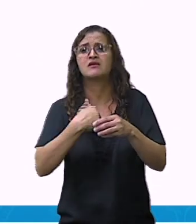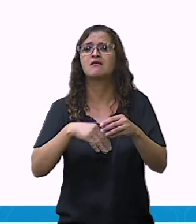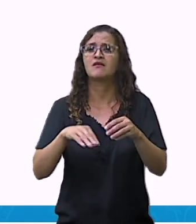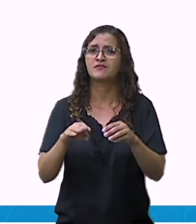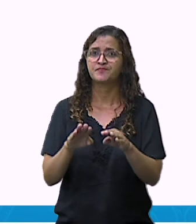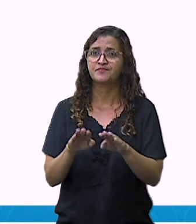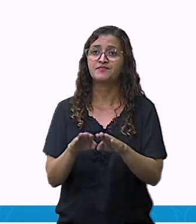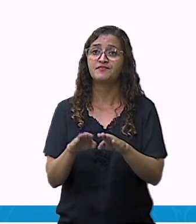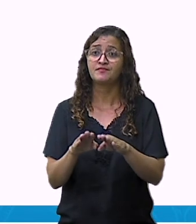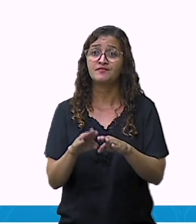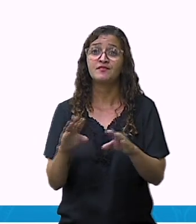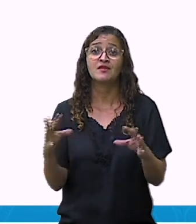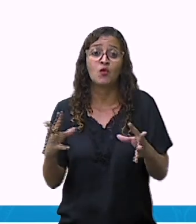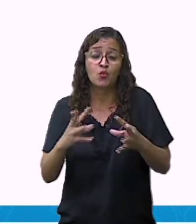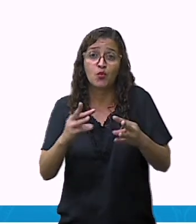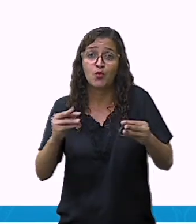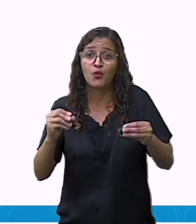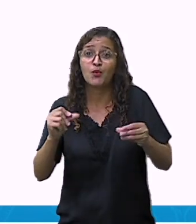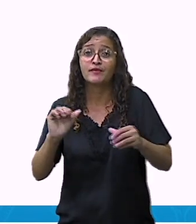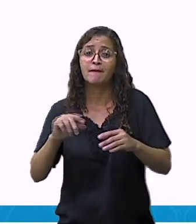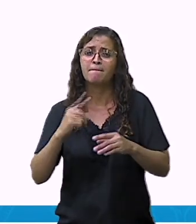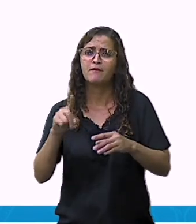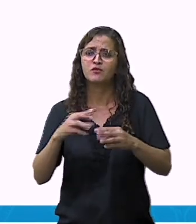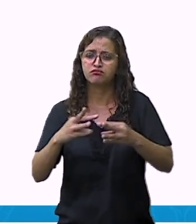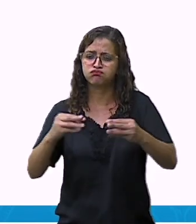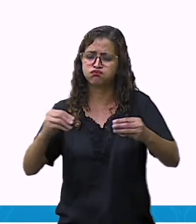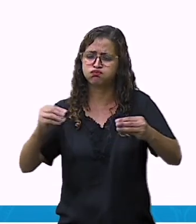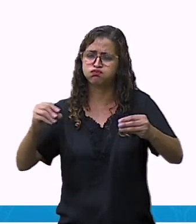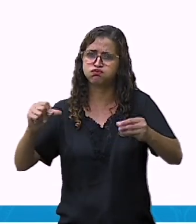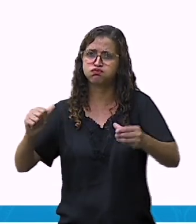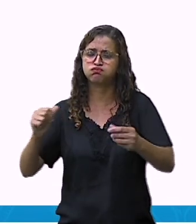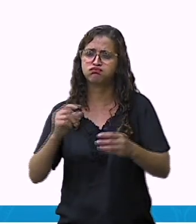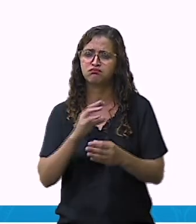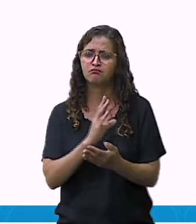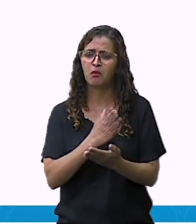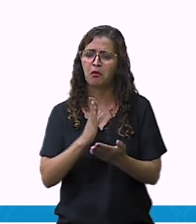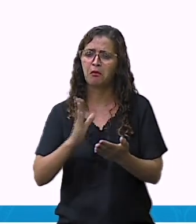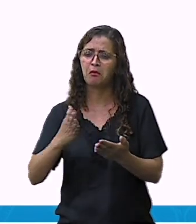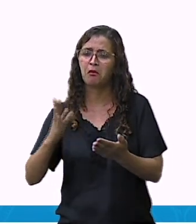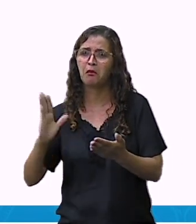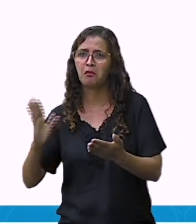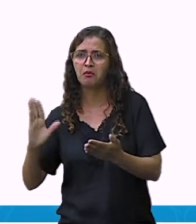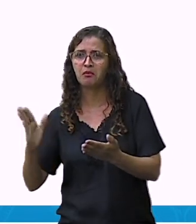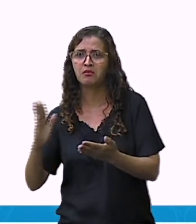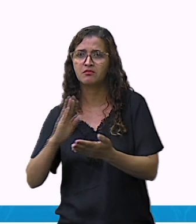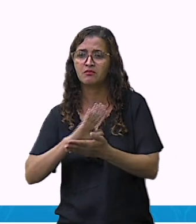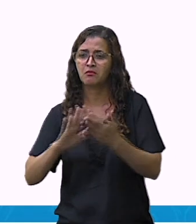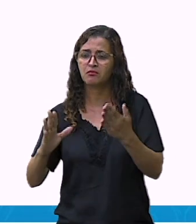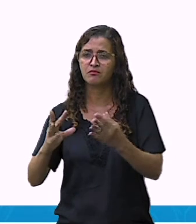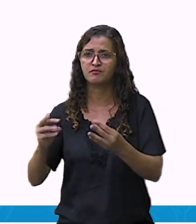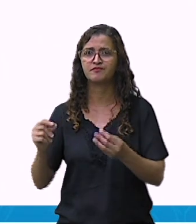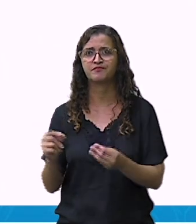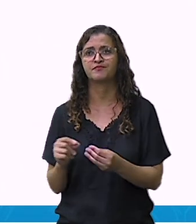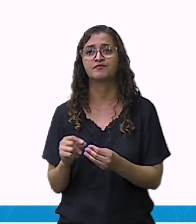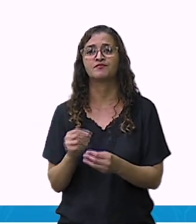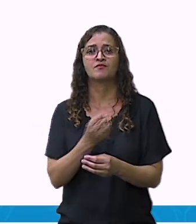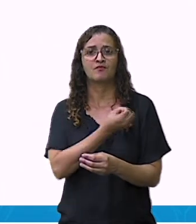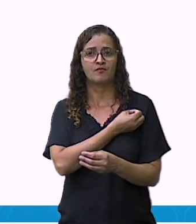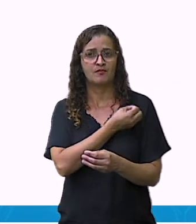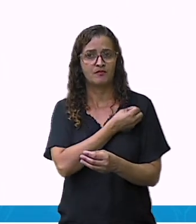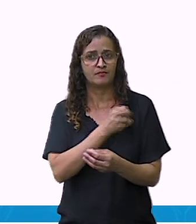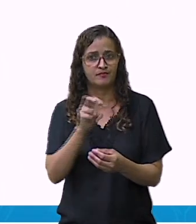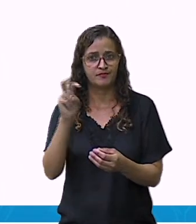que acabe com o tempo. Cinco. Do que os fungos e as bactérias se